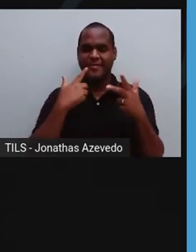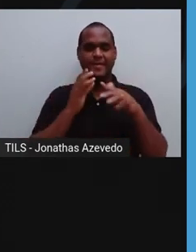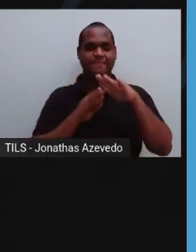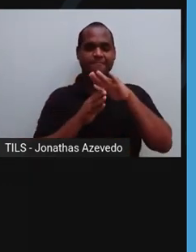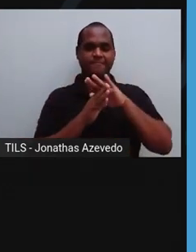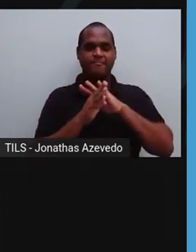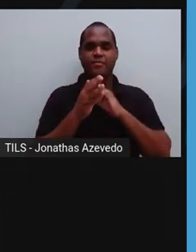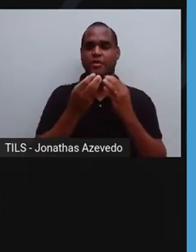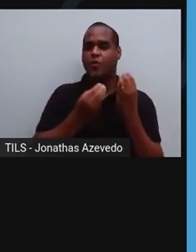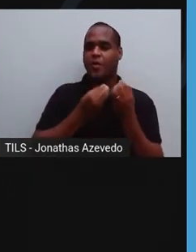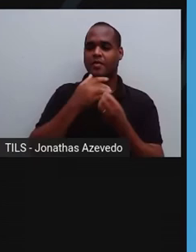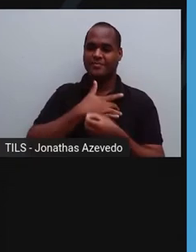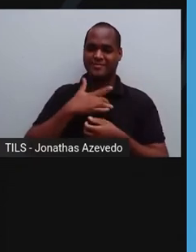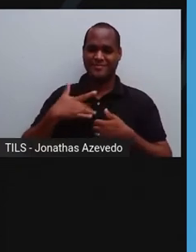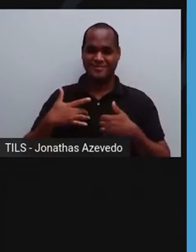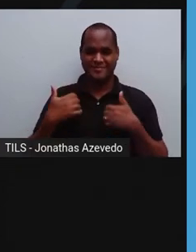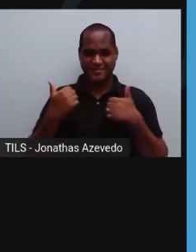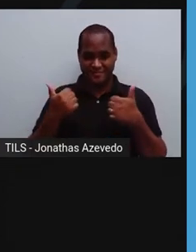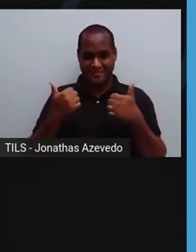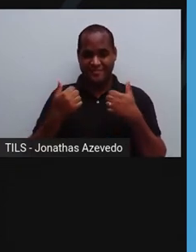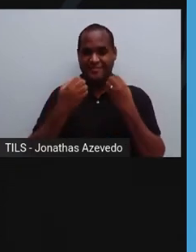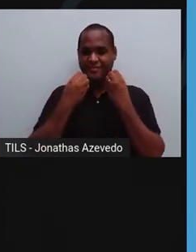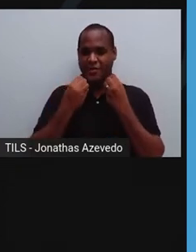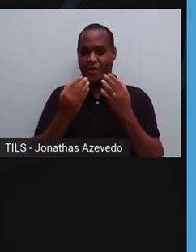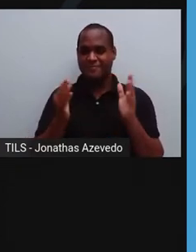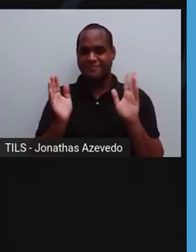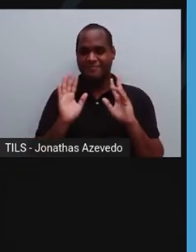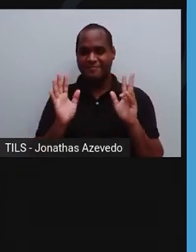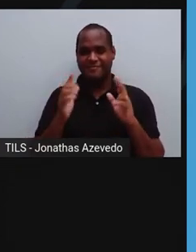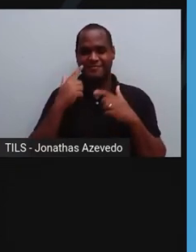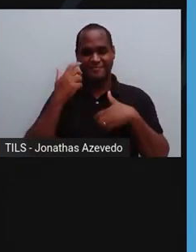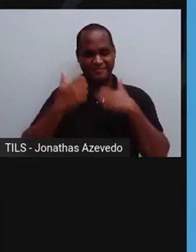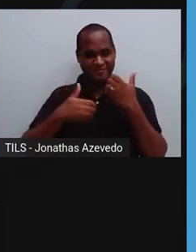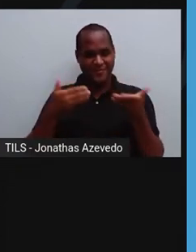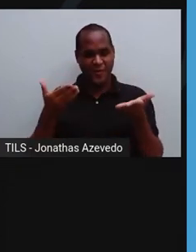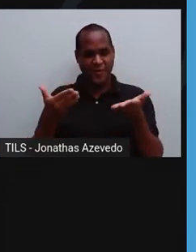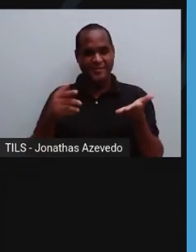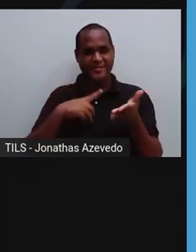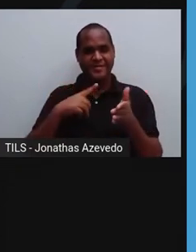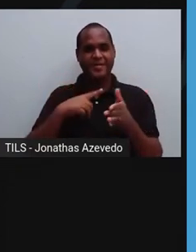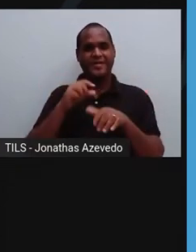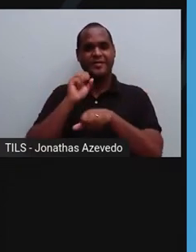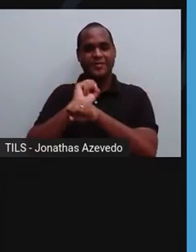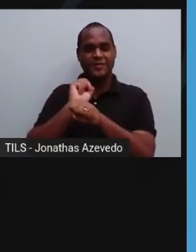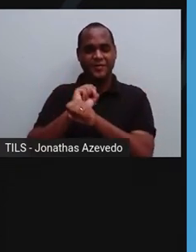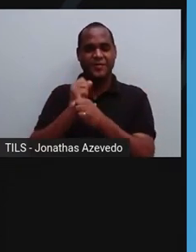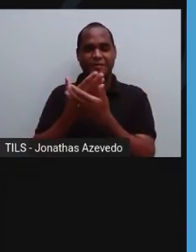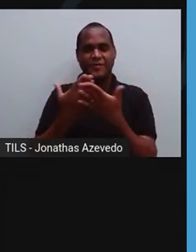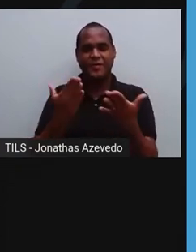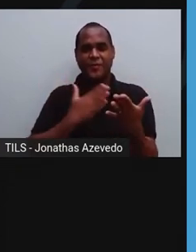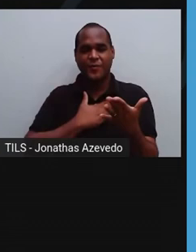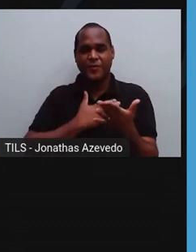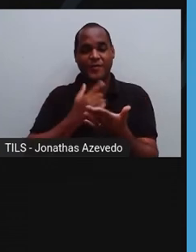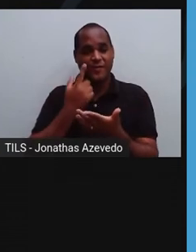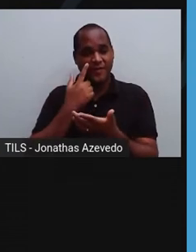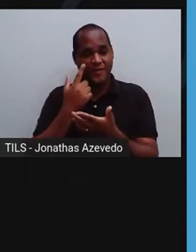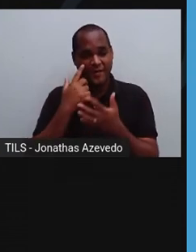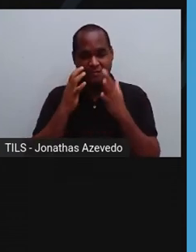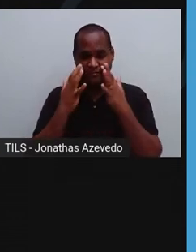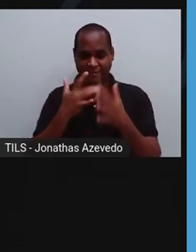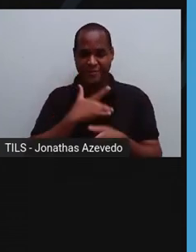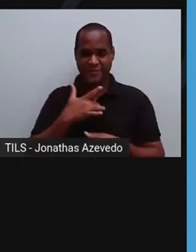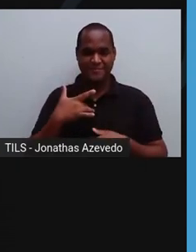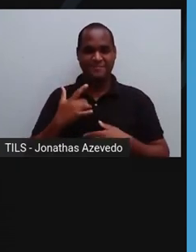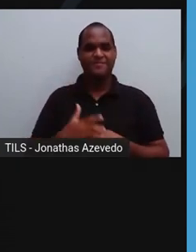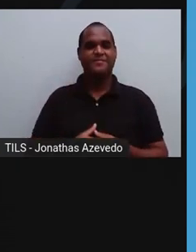mundo da saúde. Bom, pessoal, essa foi a minha dica de hoje. Eu espero que vocês tenham gostado. Fique de olho na saúde!